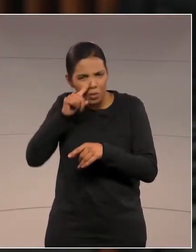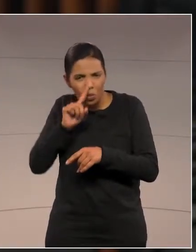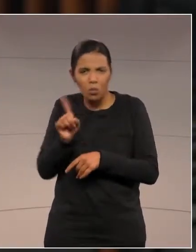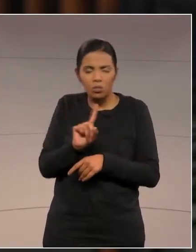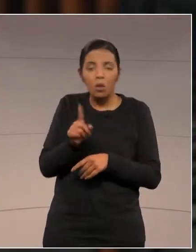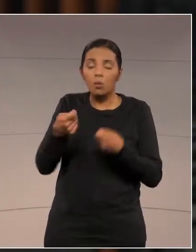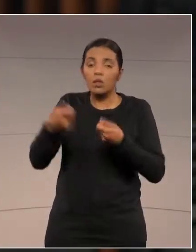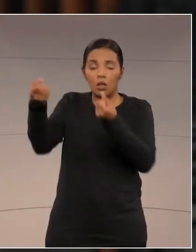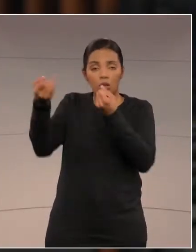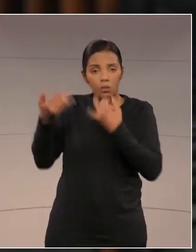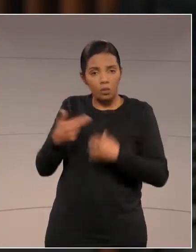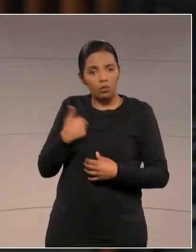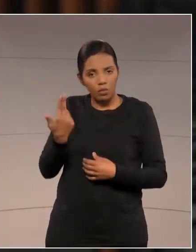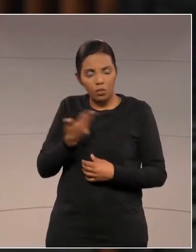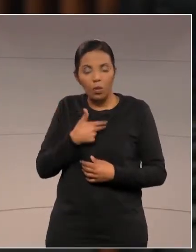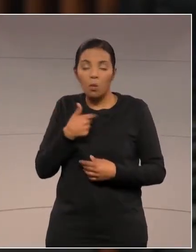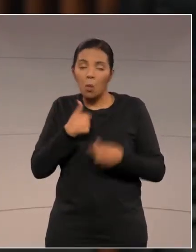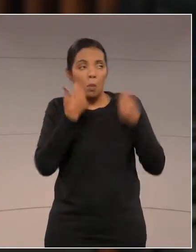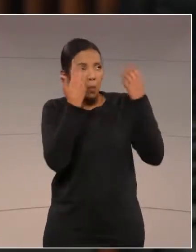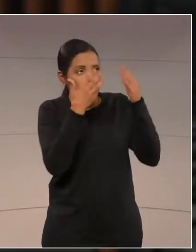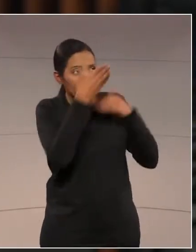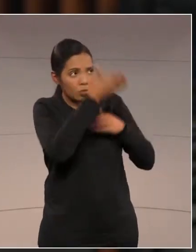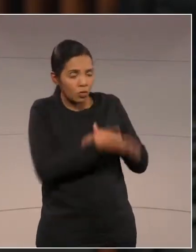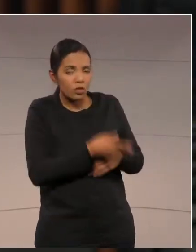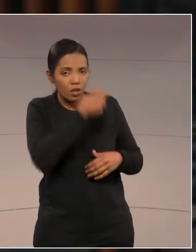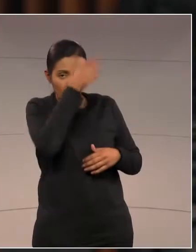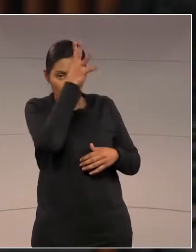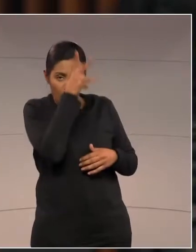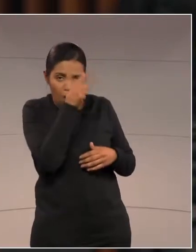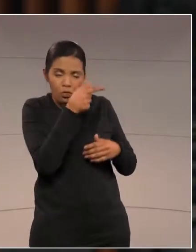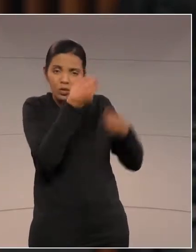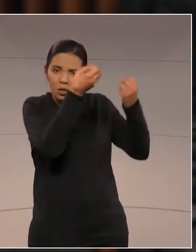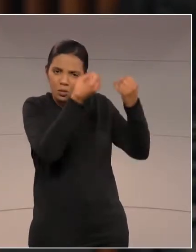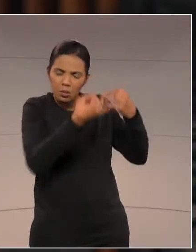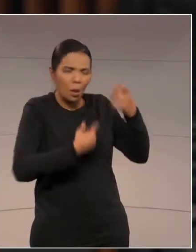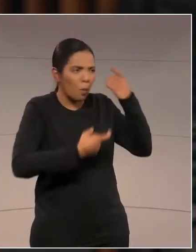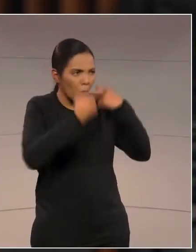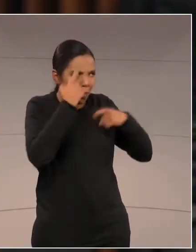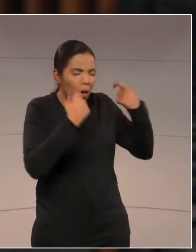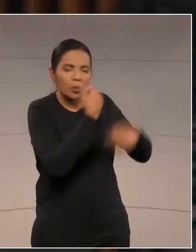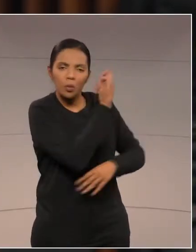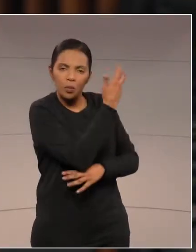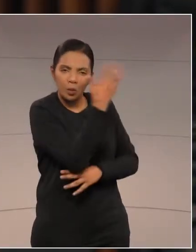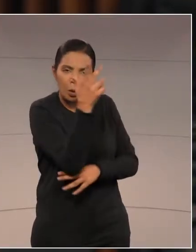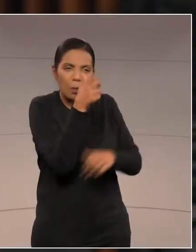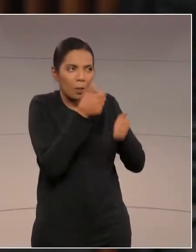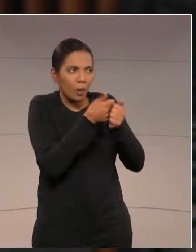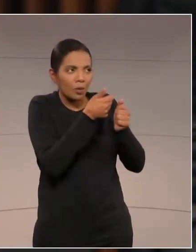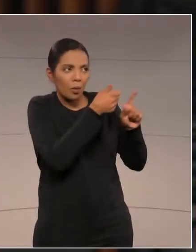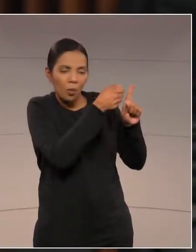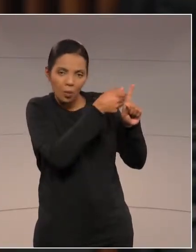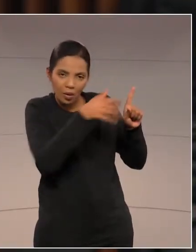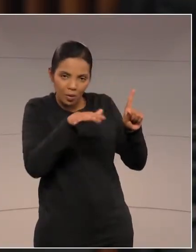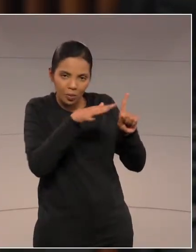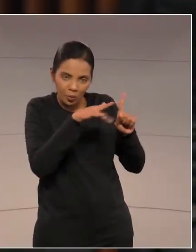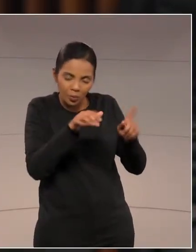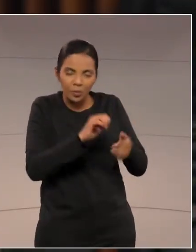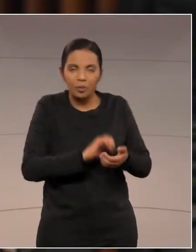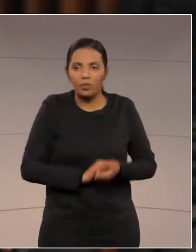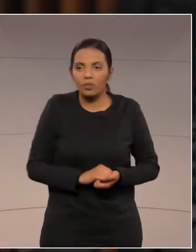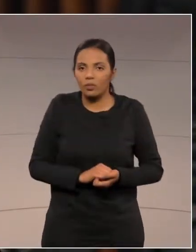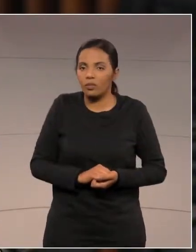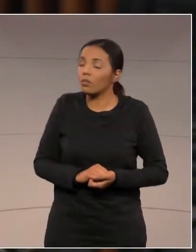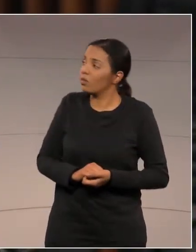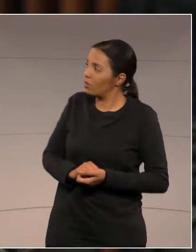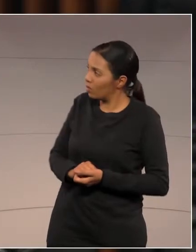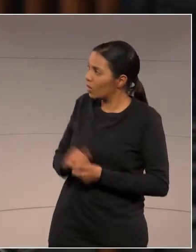parabenizar e me somar aos esforços de vossa excelência pelas questões ambientais da Baía de Guaratuba. Fico muito feliz de ouvir